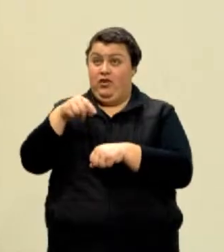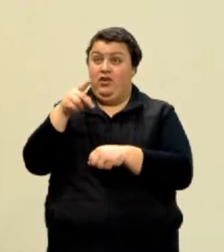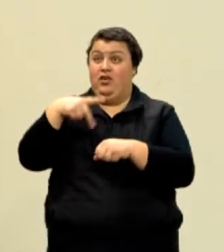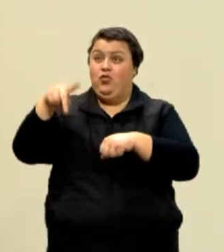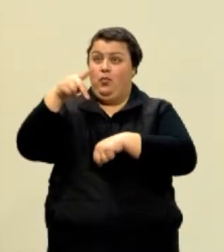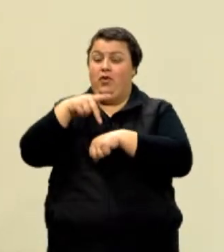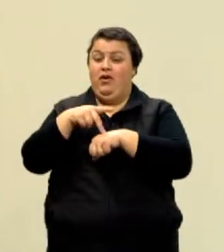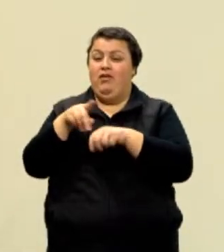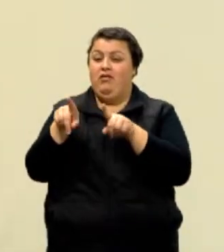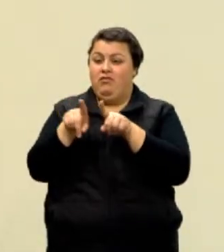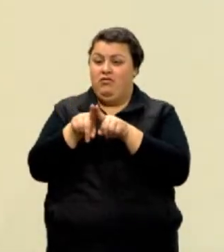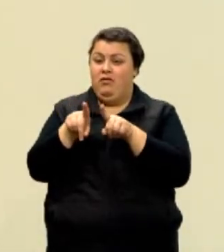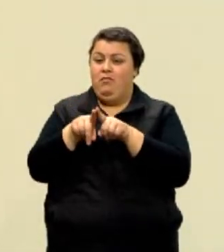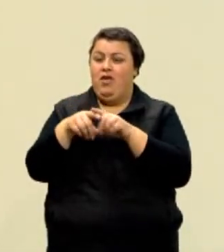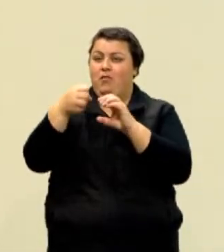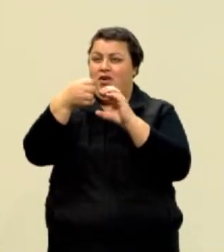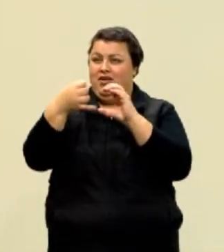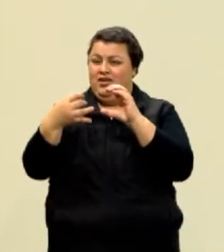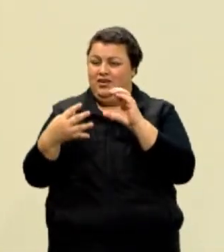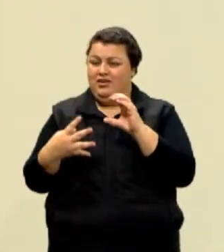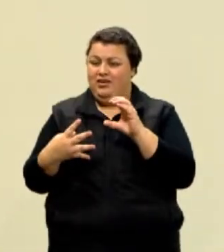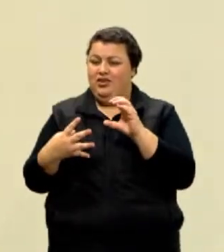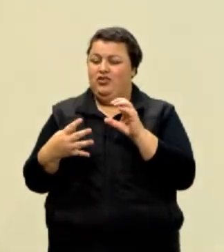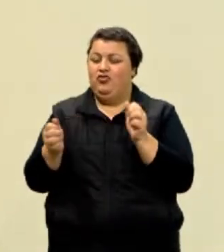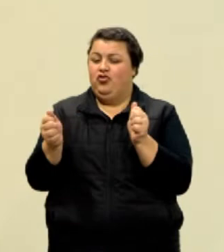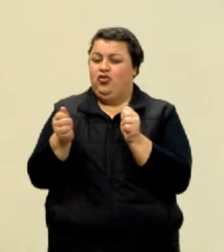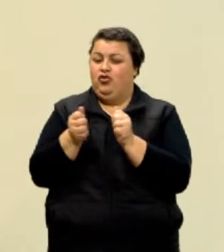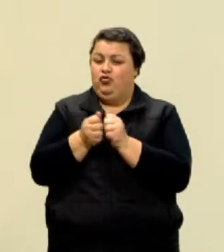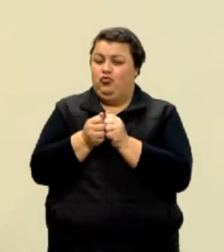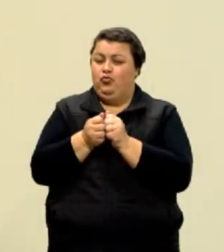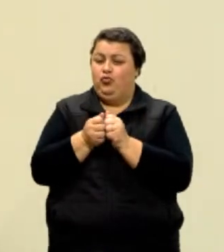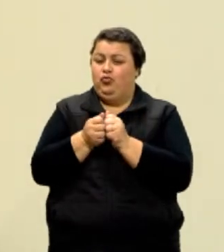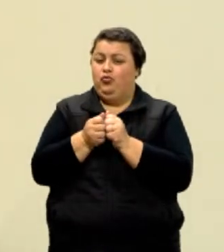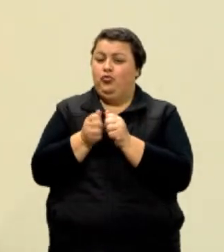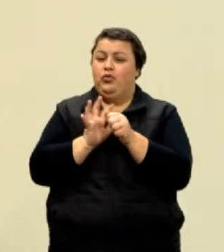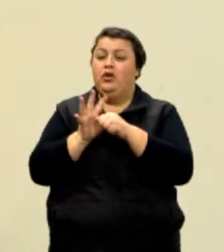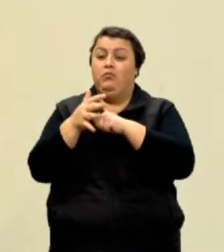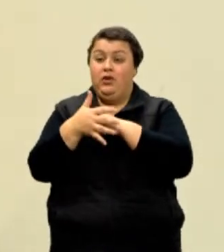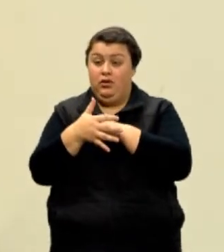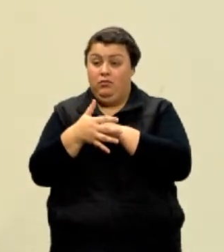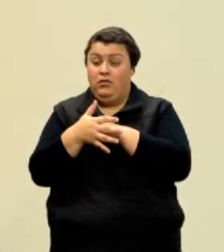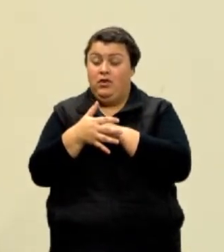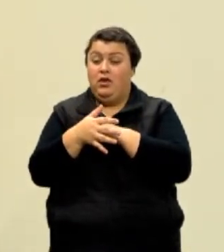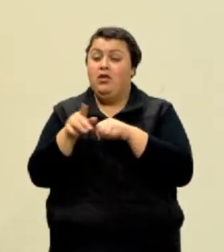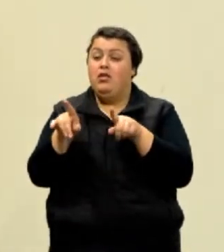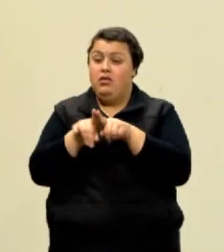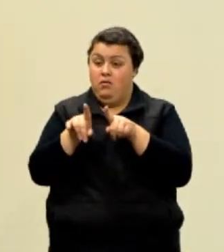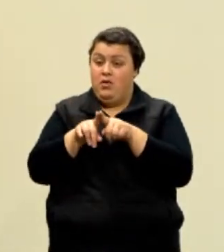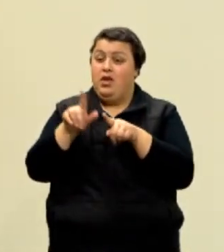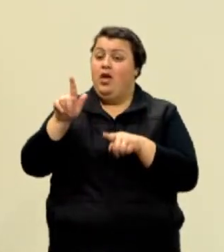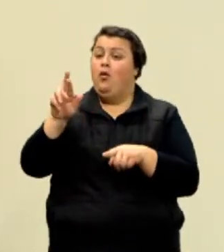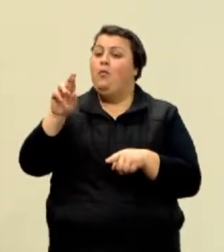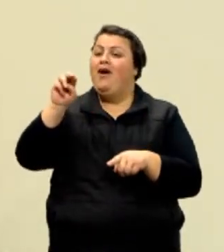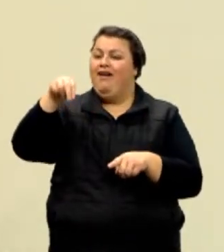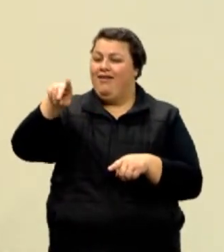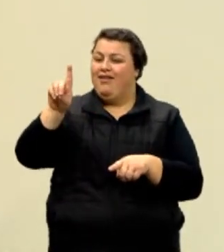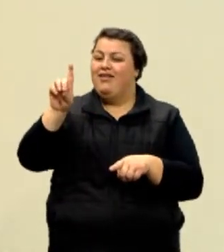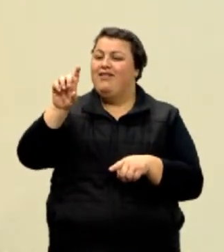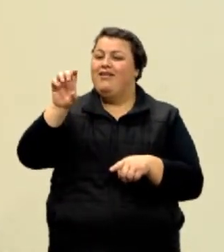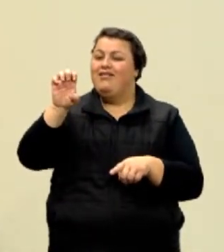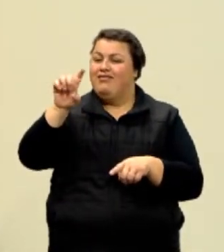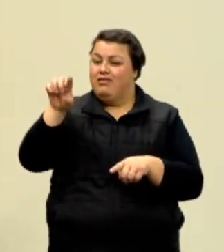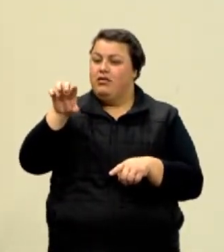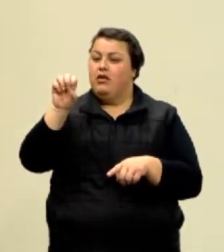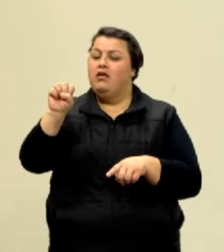propriedade da epidemia. É uma grandeza também. Algumas dessas grandezas